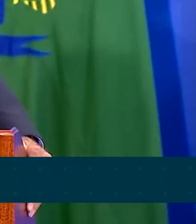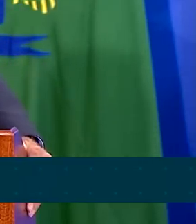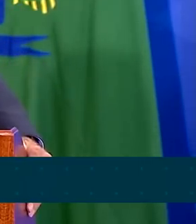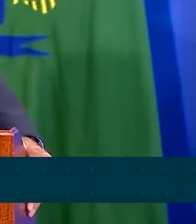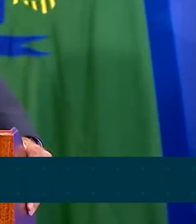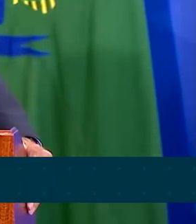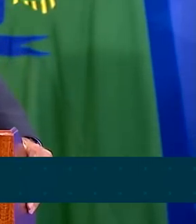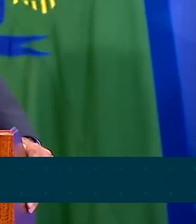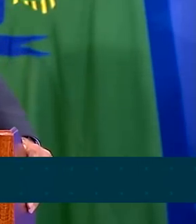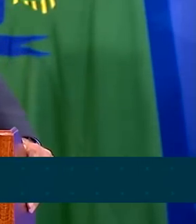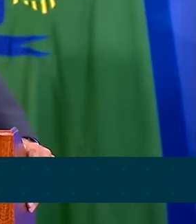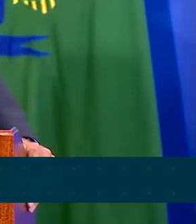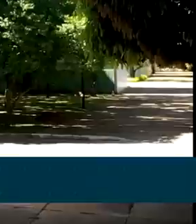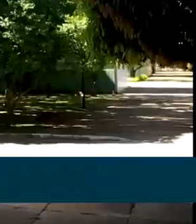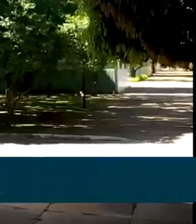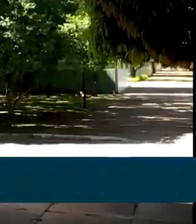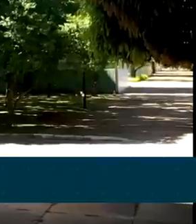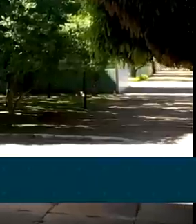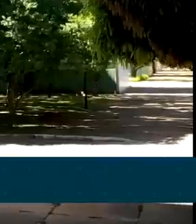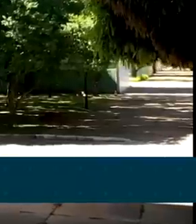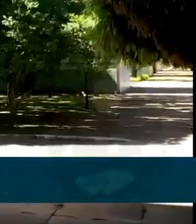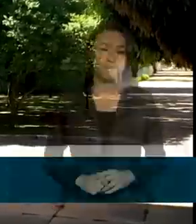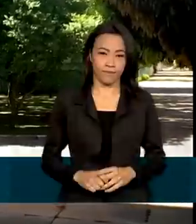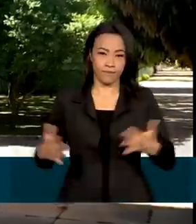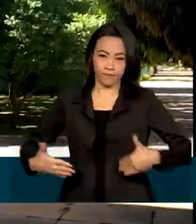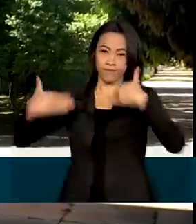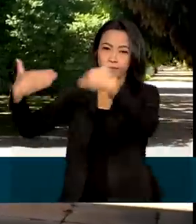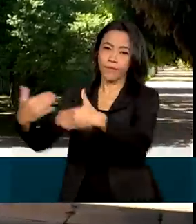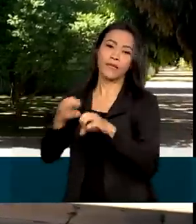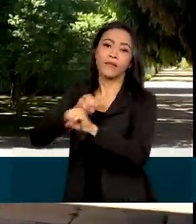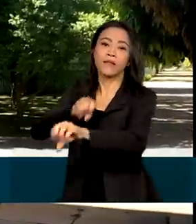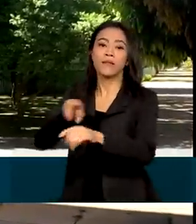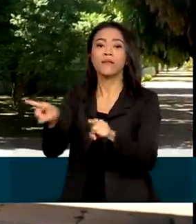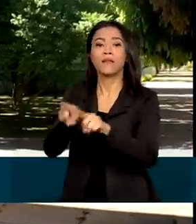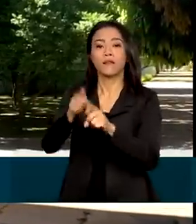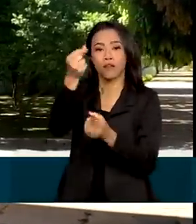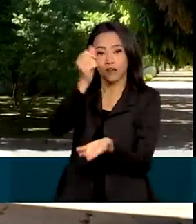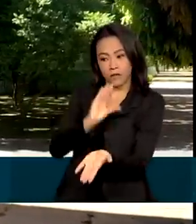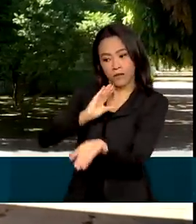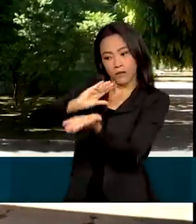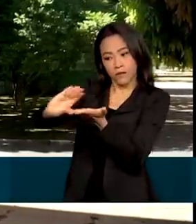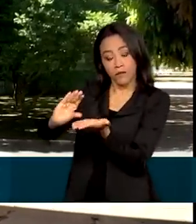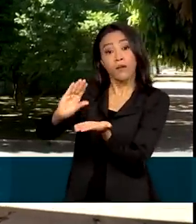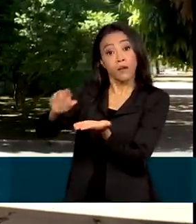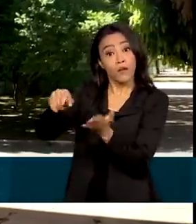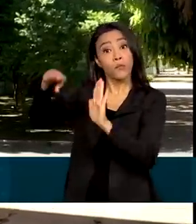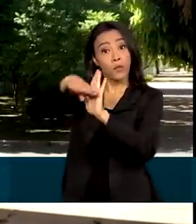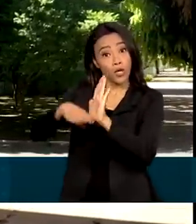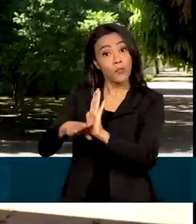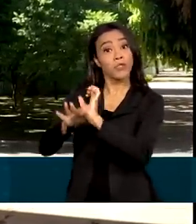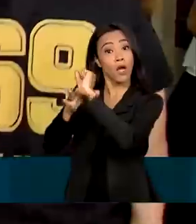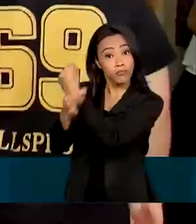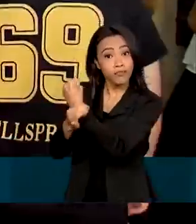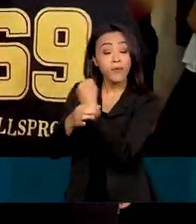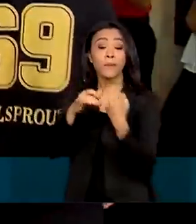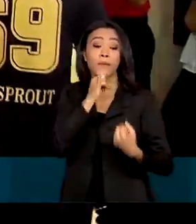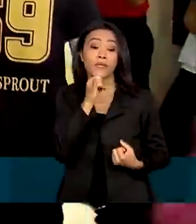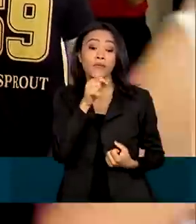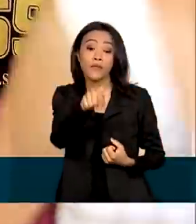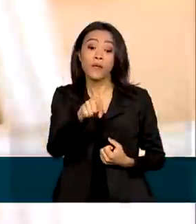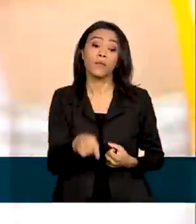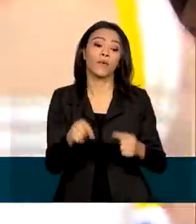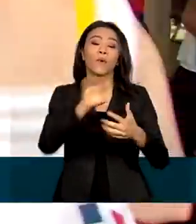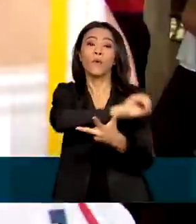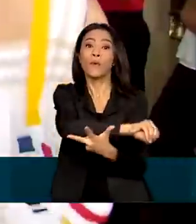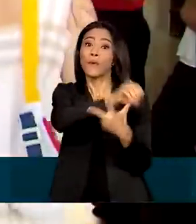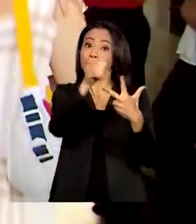milhões de alunos. O Ministério da Educação também investiu em programas já consolidados, como o Exame Nacional do Ensino